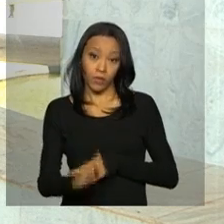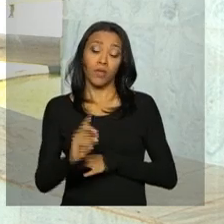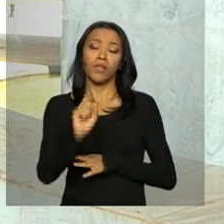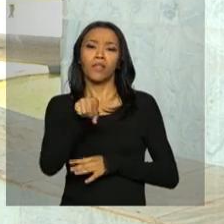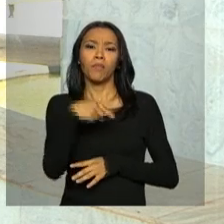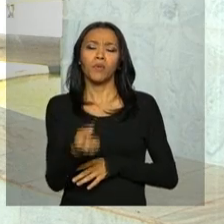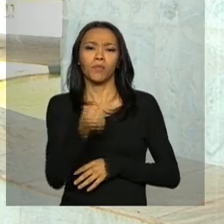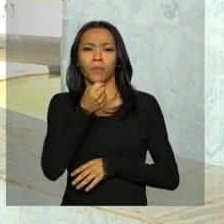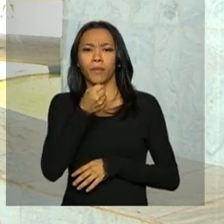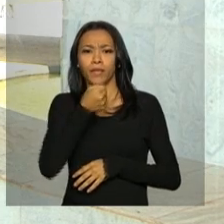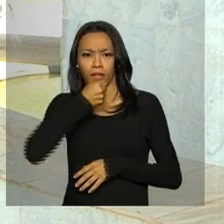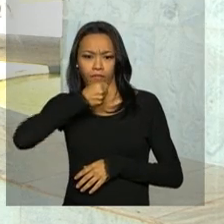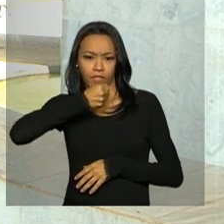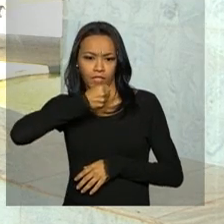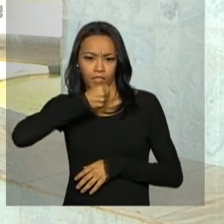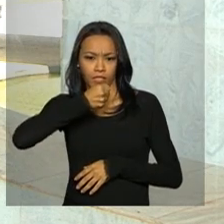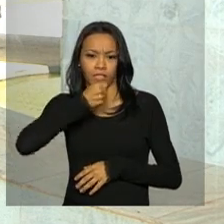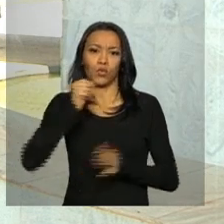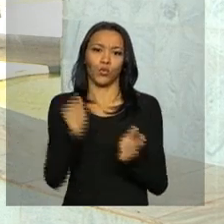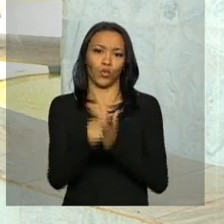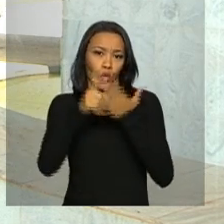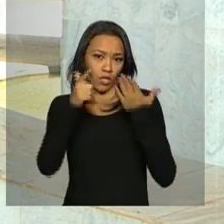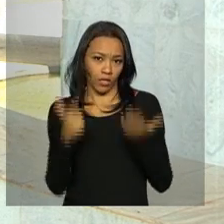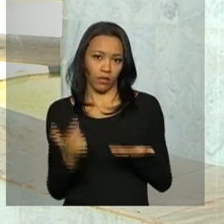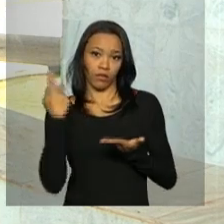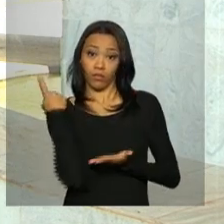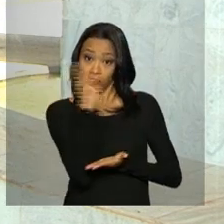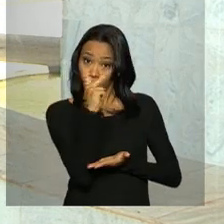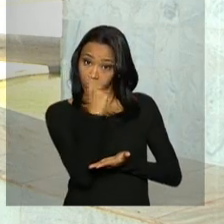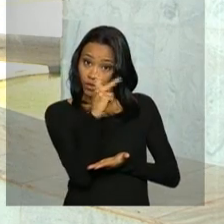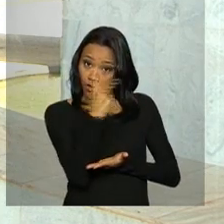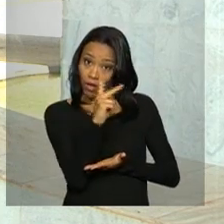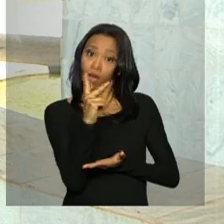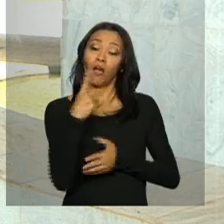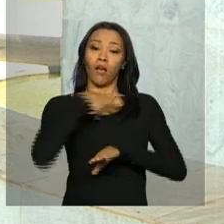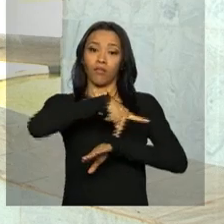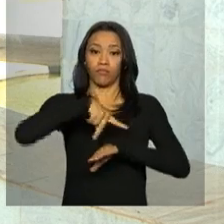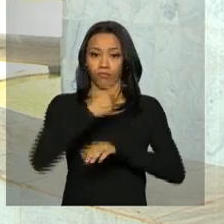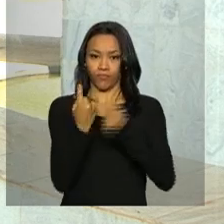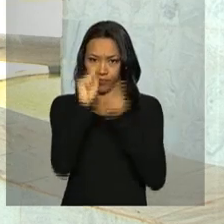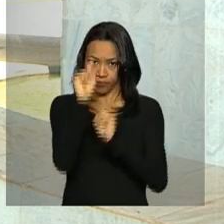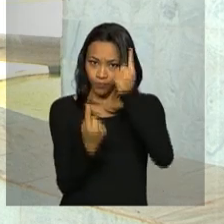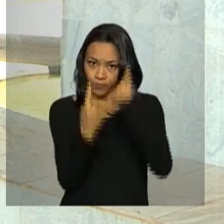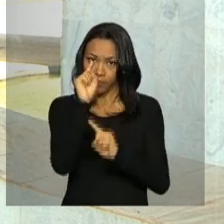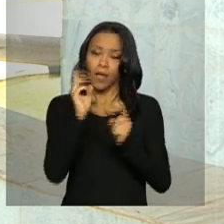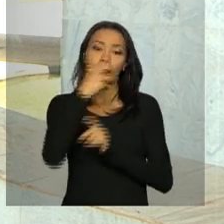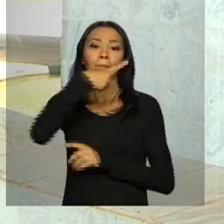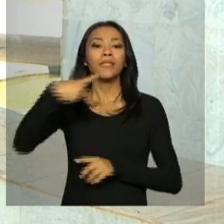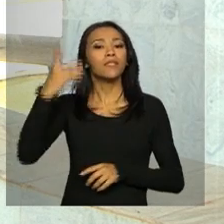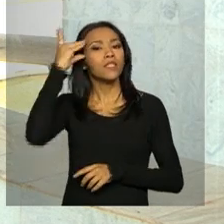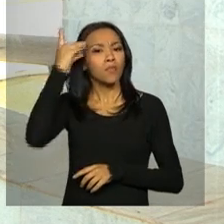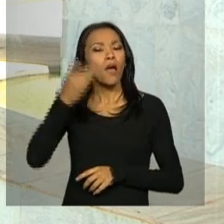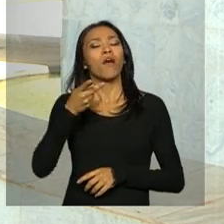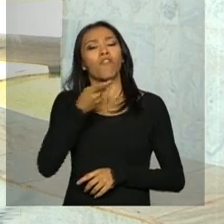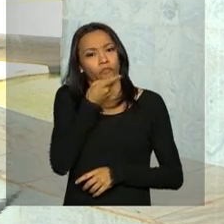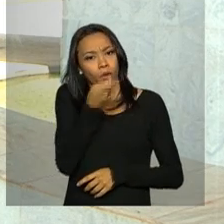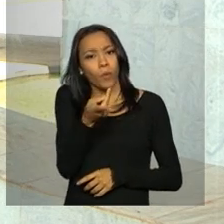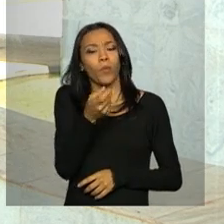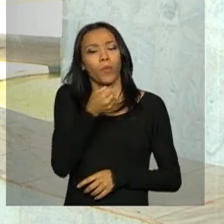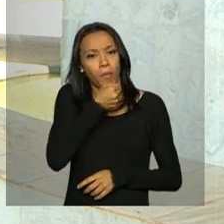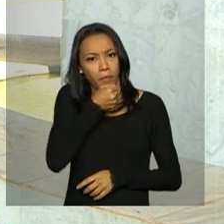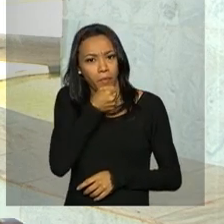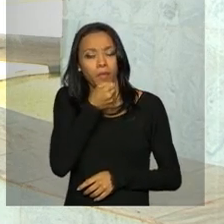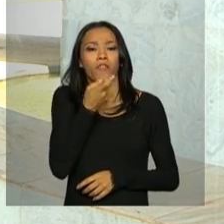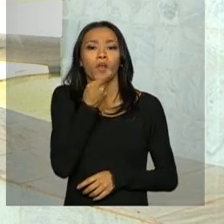numa entrevista publicada no jornal El Mercurio, um jornal chileno, a presidenta Dilma deu uma entrevista a esse jornal e